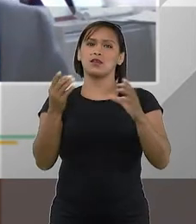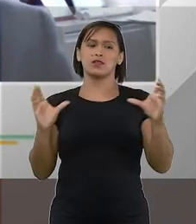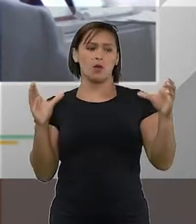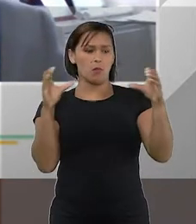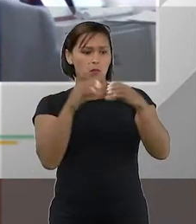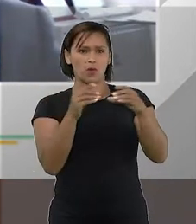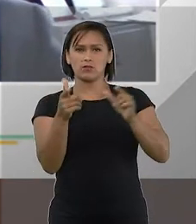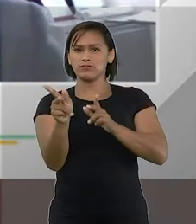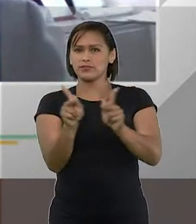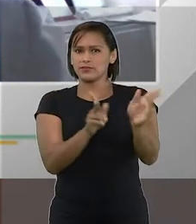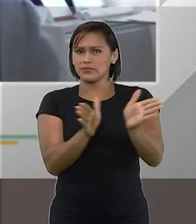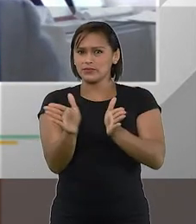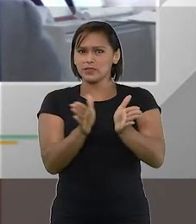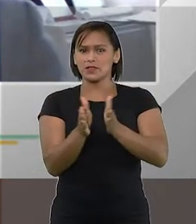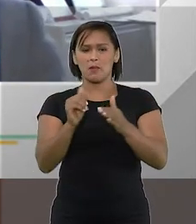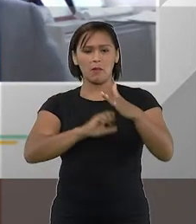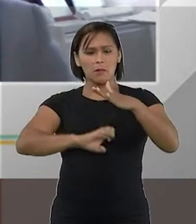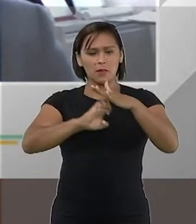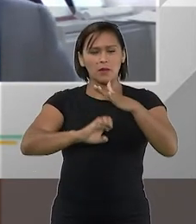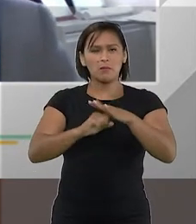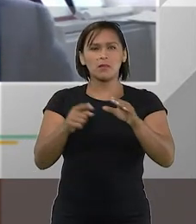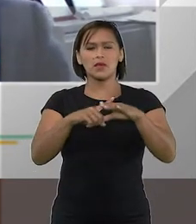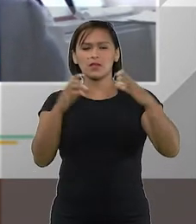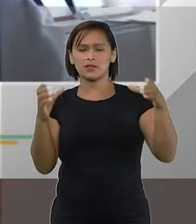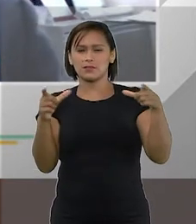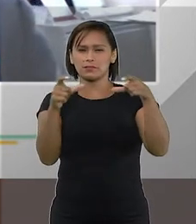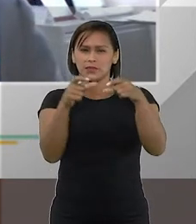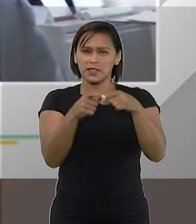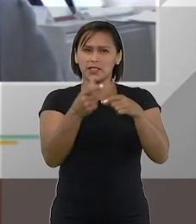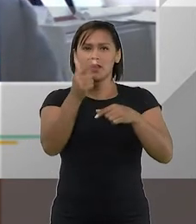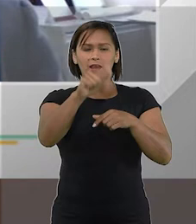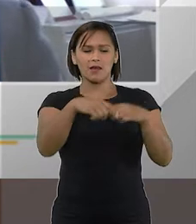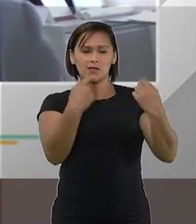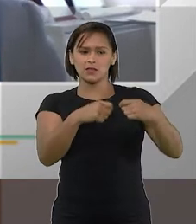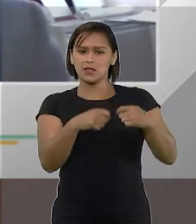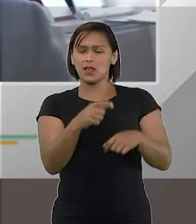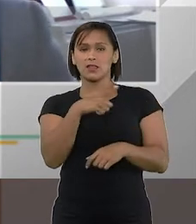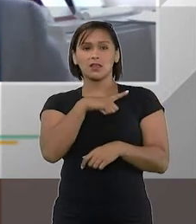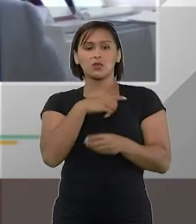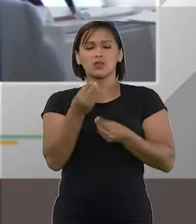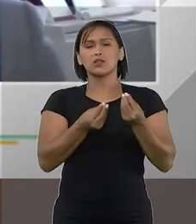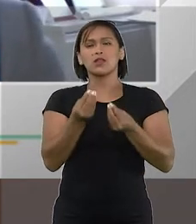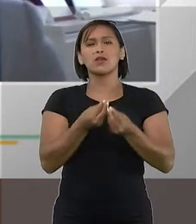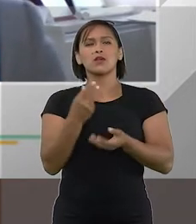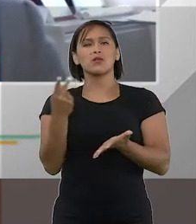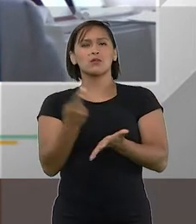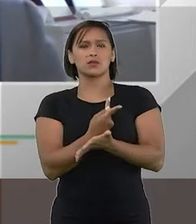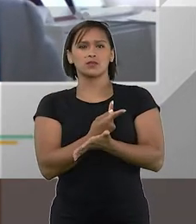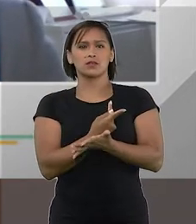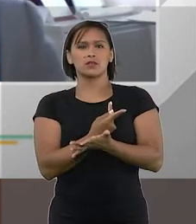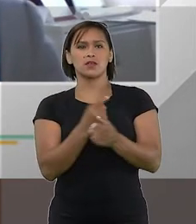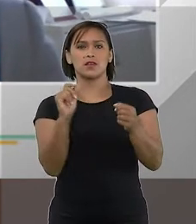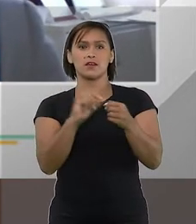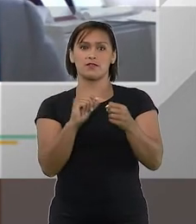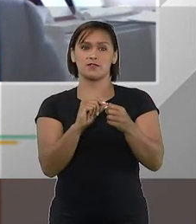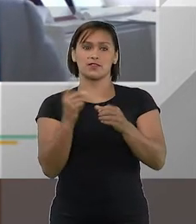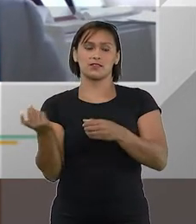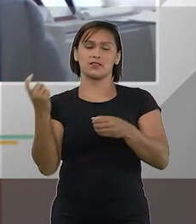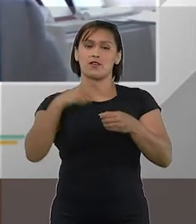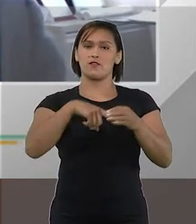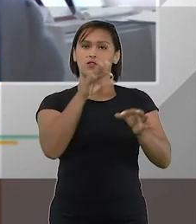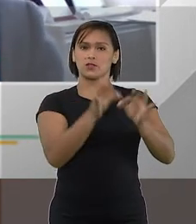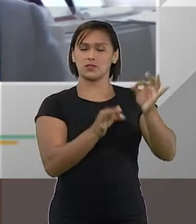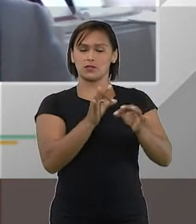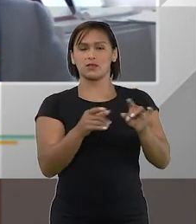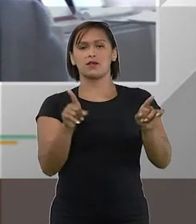pouco acessível. A maioria das empresas, pequenas, microempresas, acabam não tendo acesso à recuperação judicial.